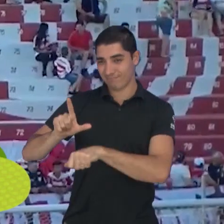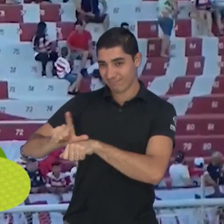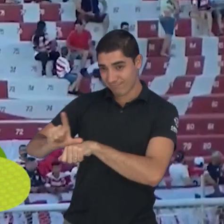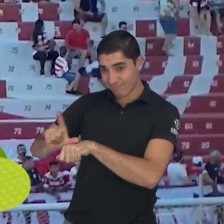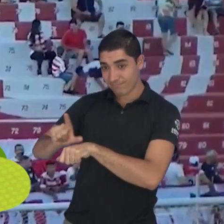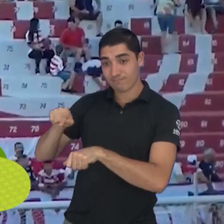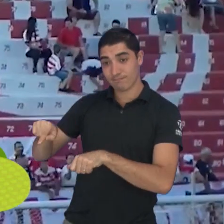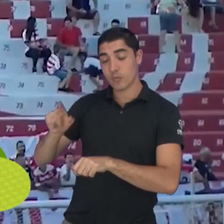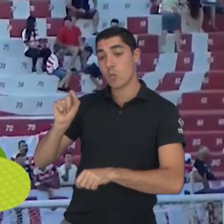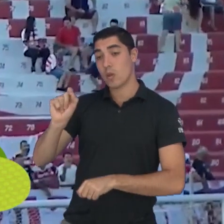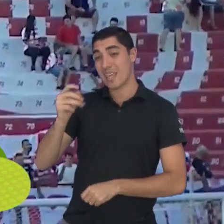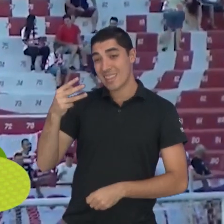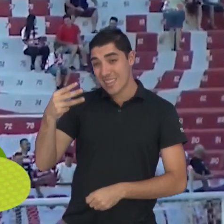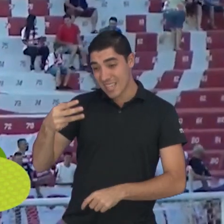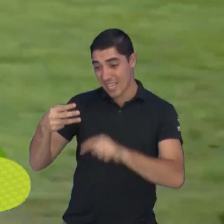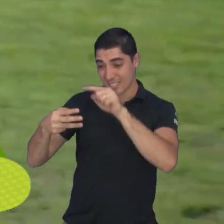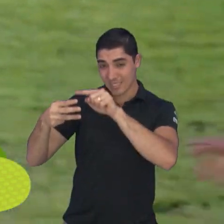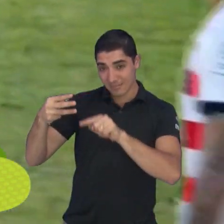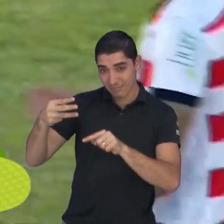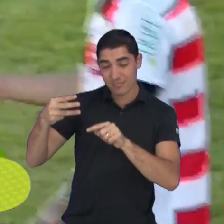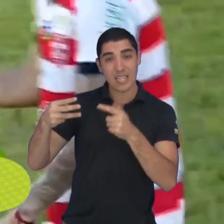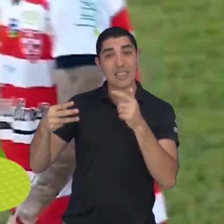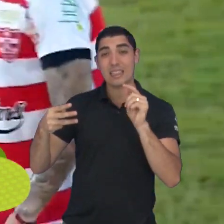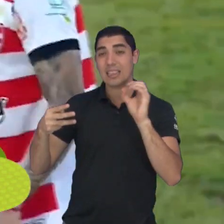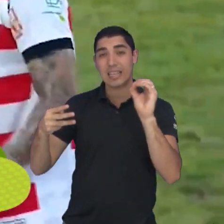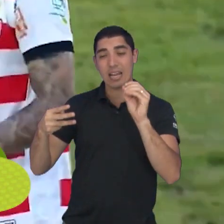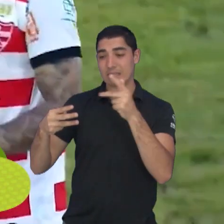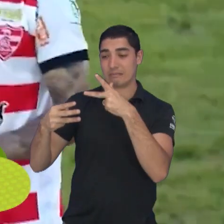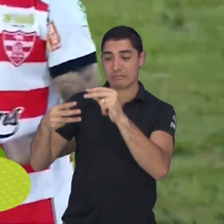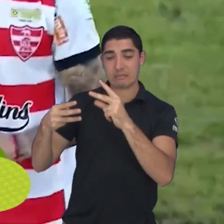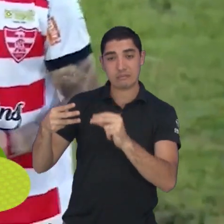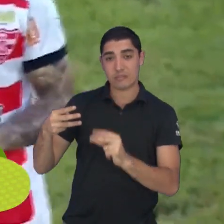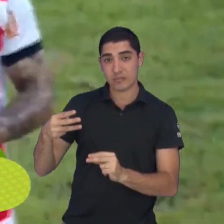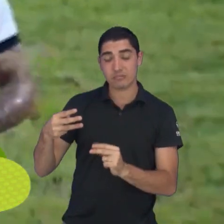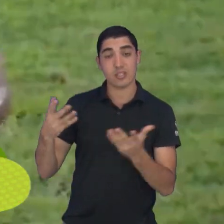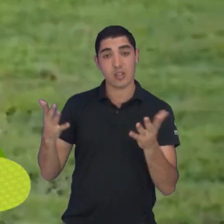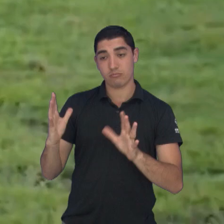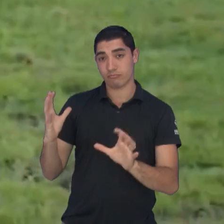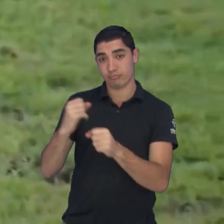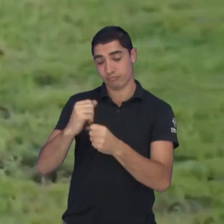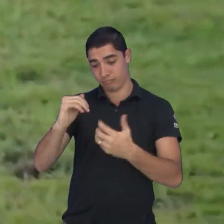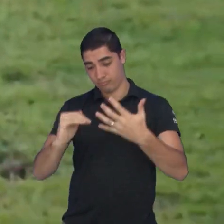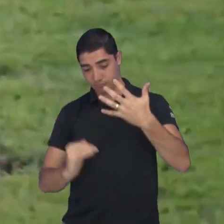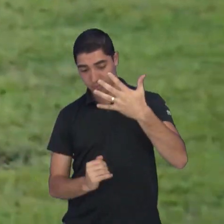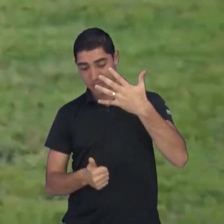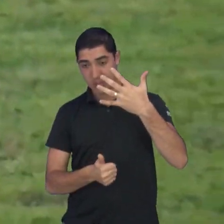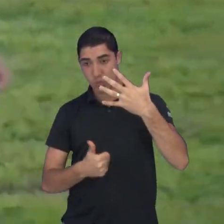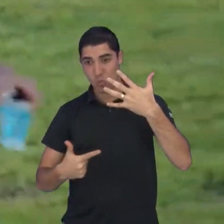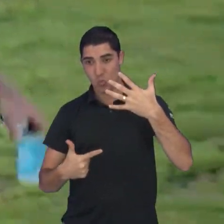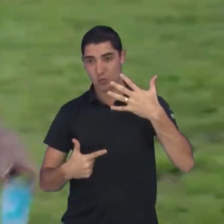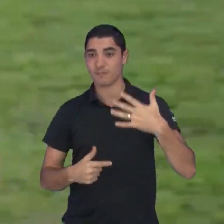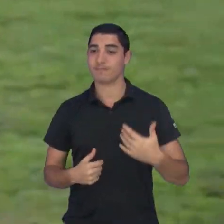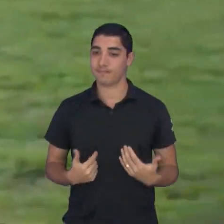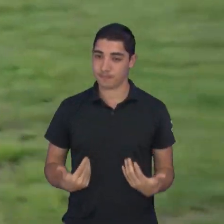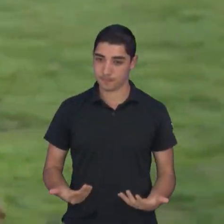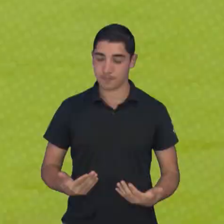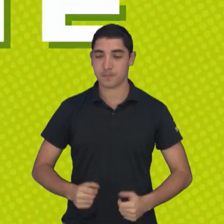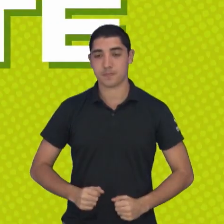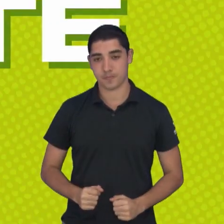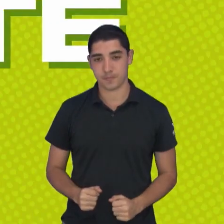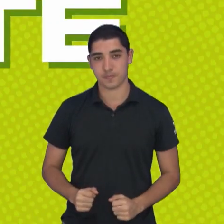completou o terceiro jogo consecutivo sem vencer. E ocupa o 12º lugar na tabela de classificação.